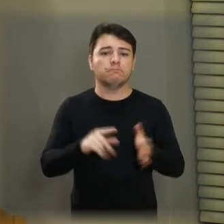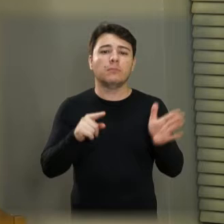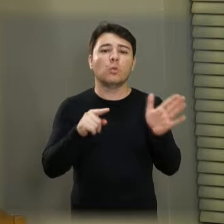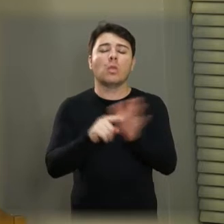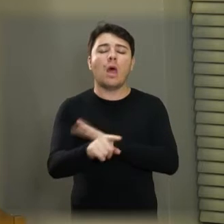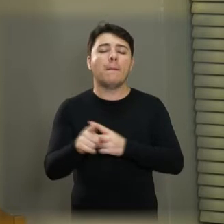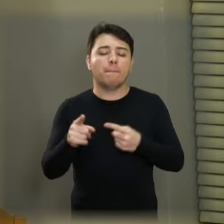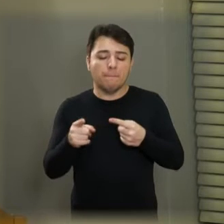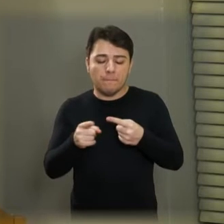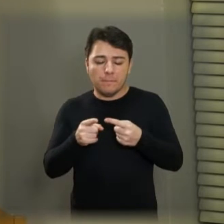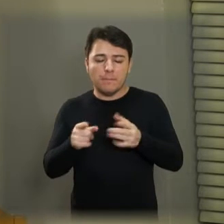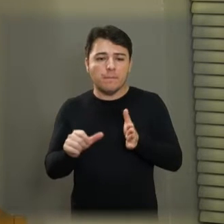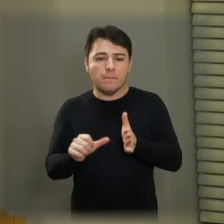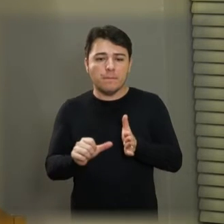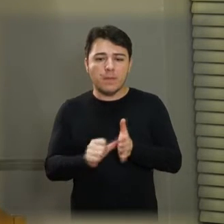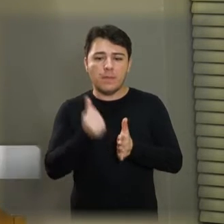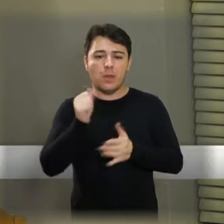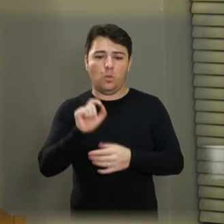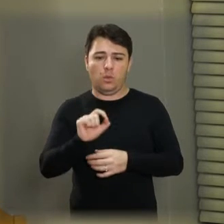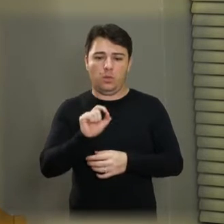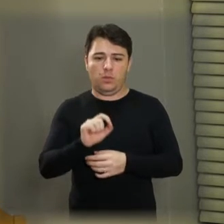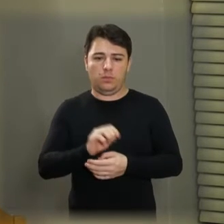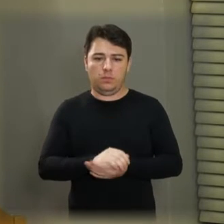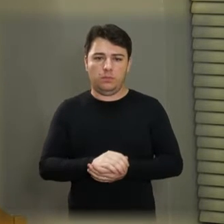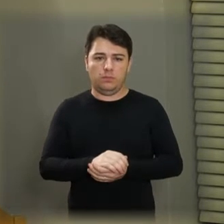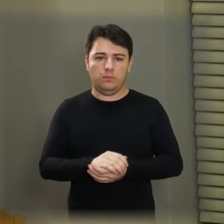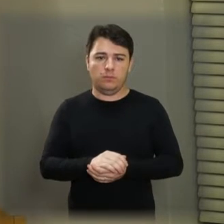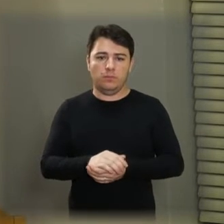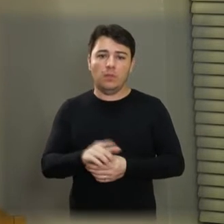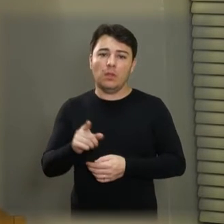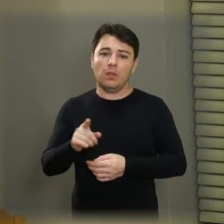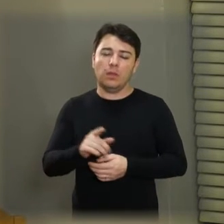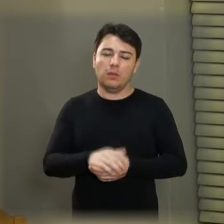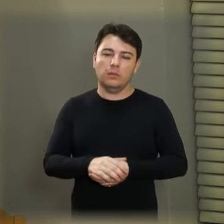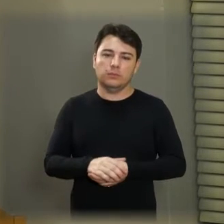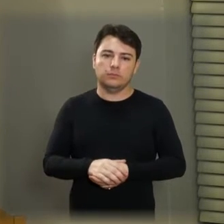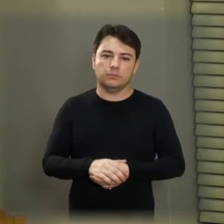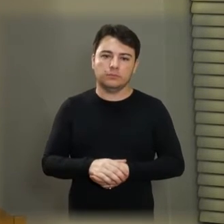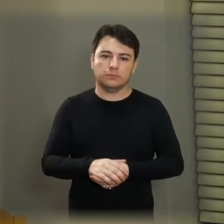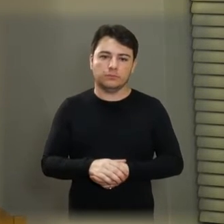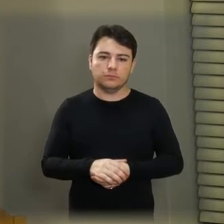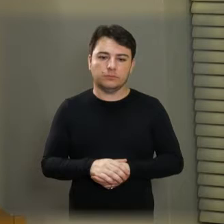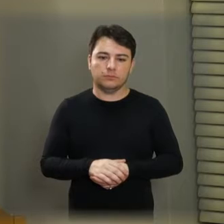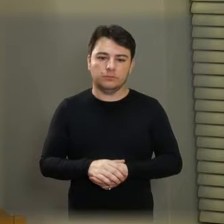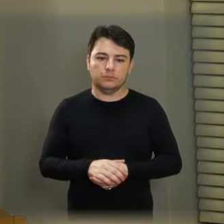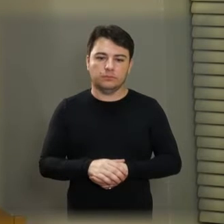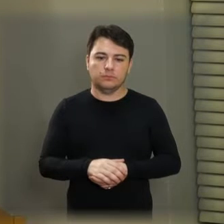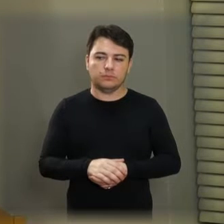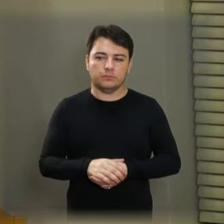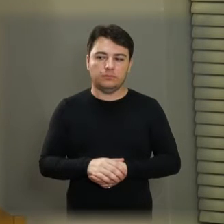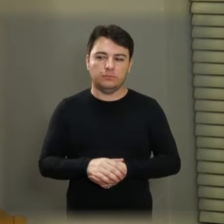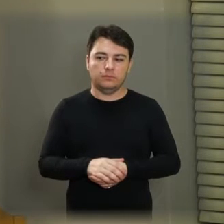infelizmente, Omar, e aí está no finzinho, é no começo, isso é no começo mesmo,